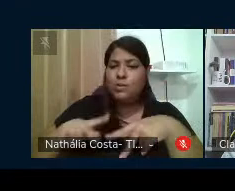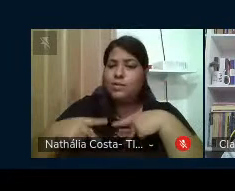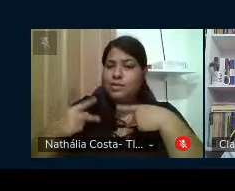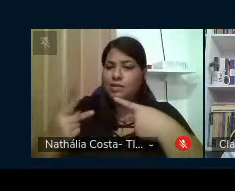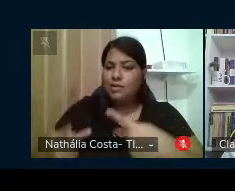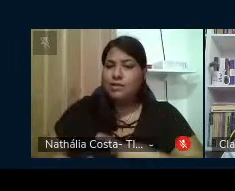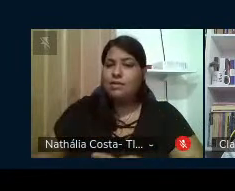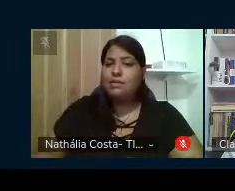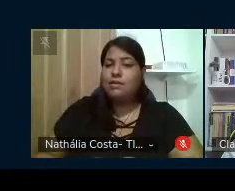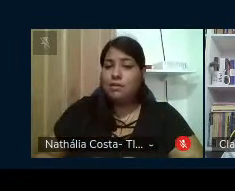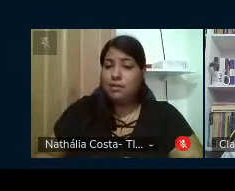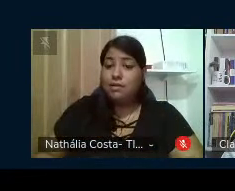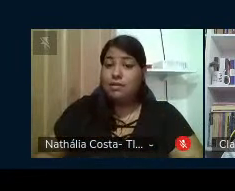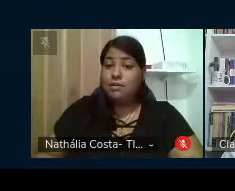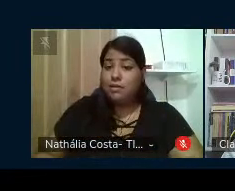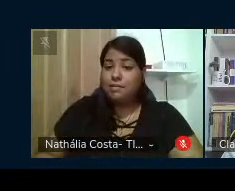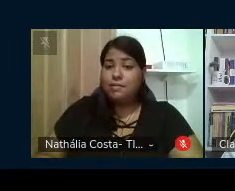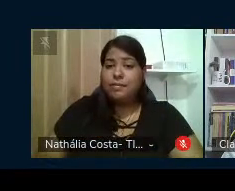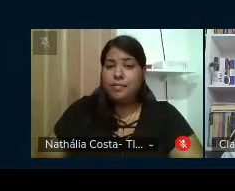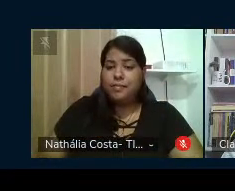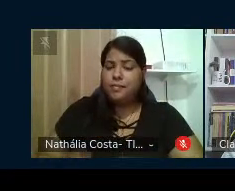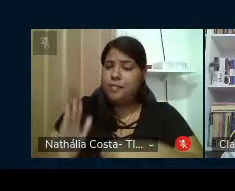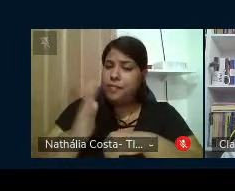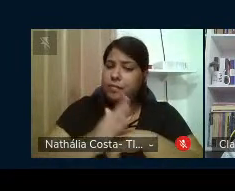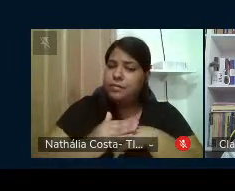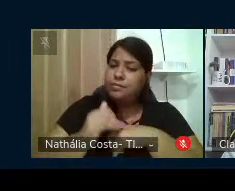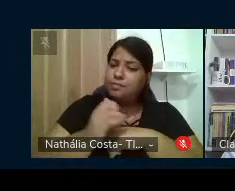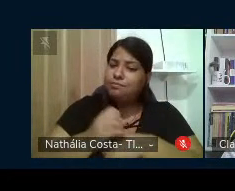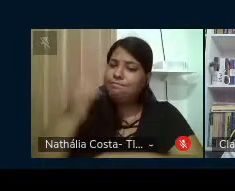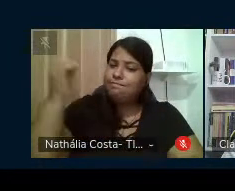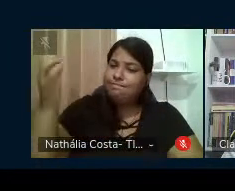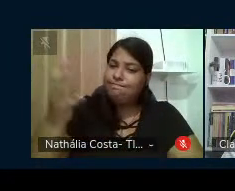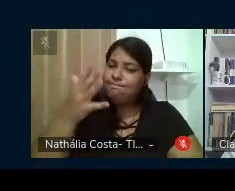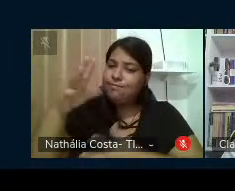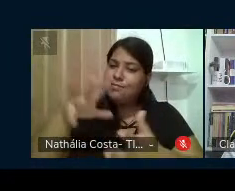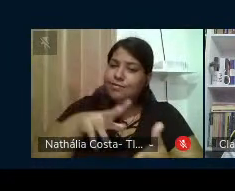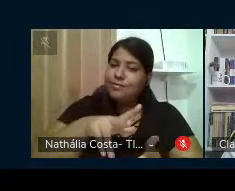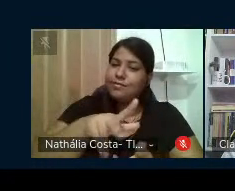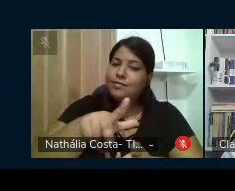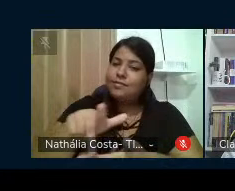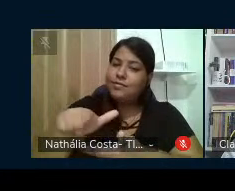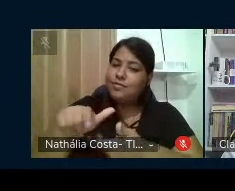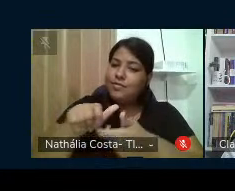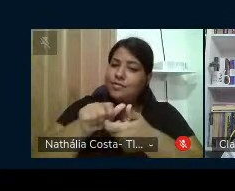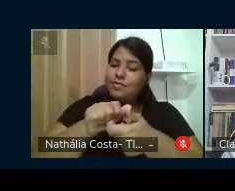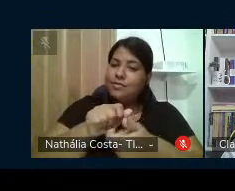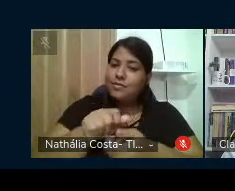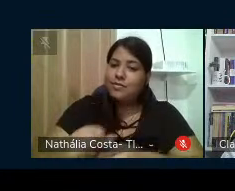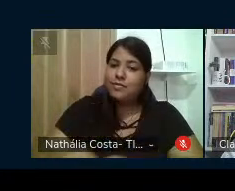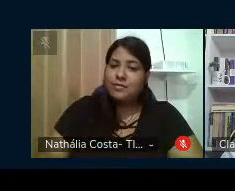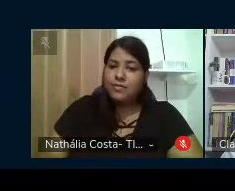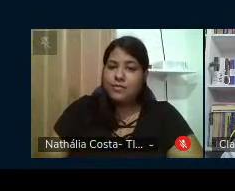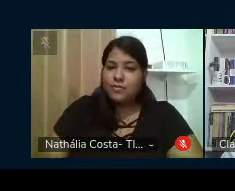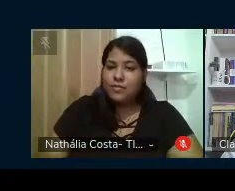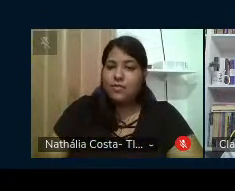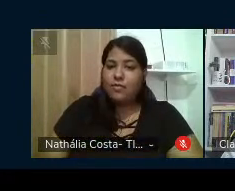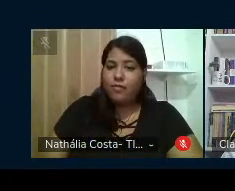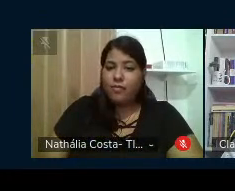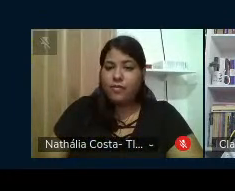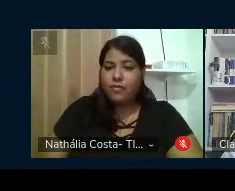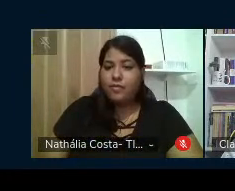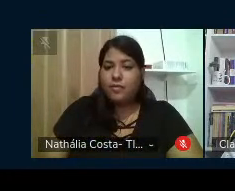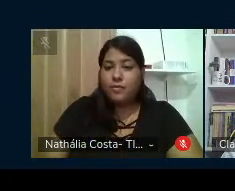flagelo da humanidade Pela luz, fraternidade Pelo mundo vai